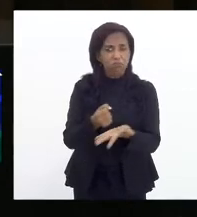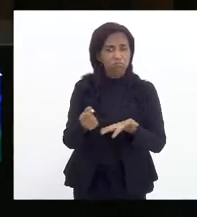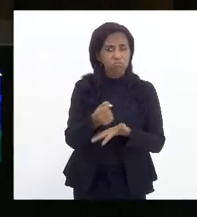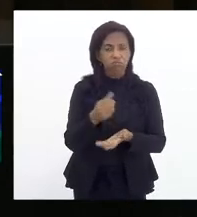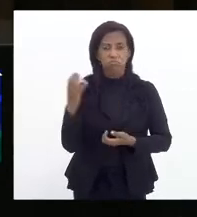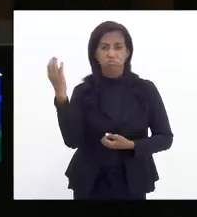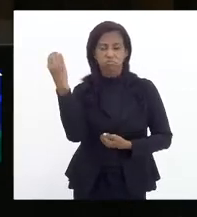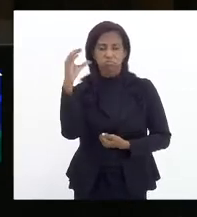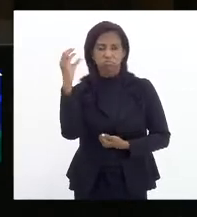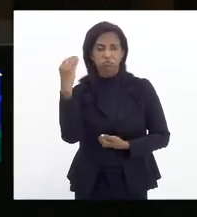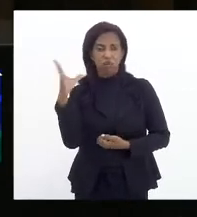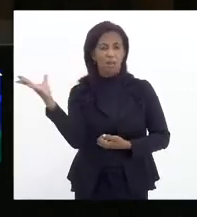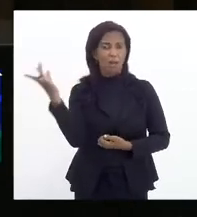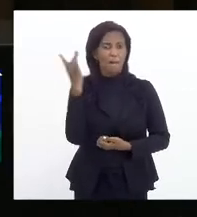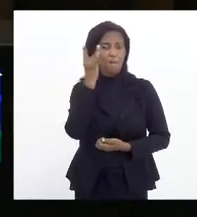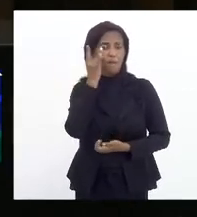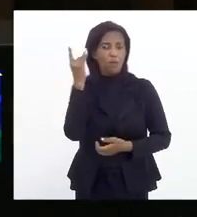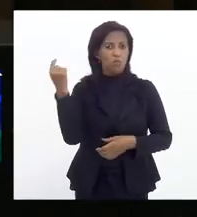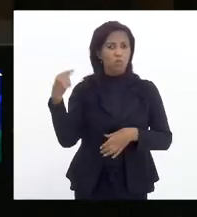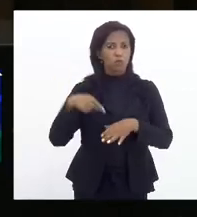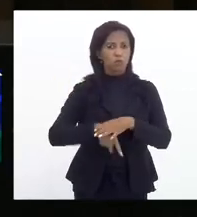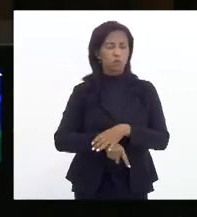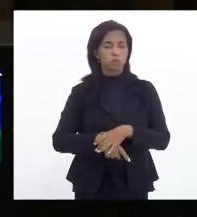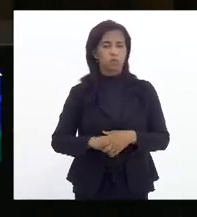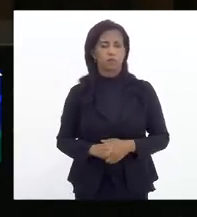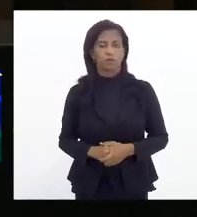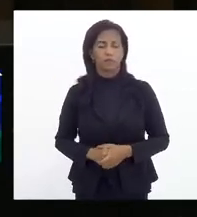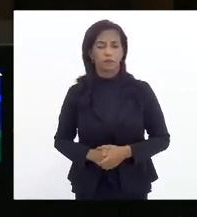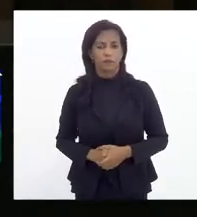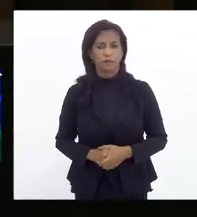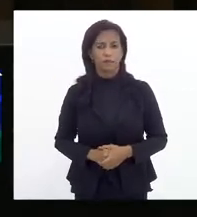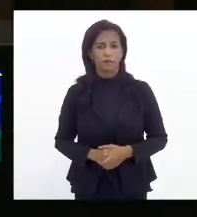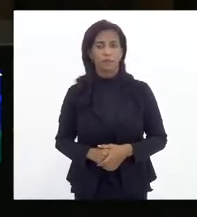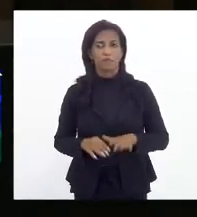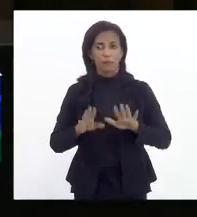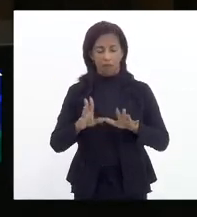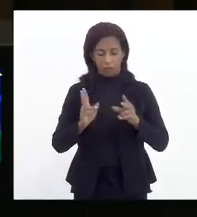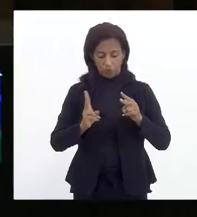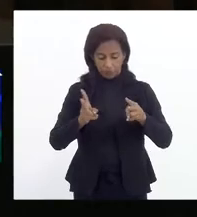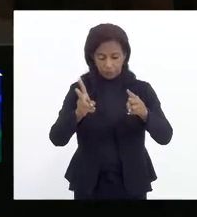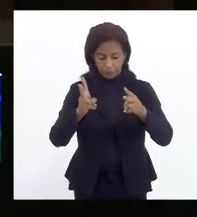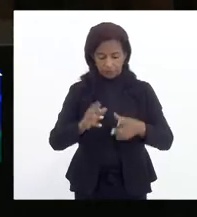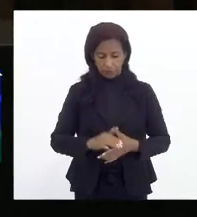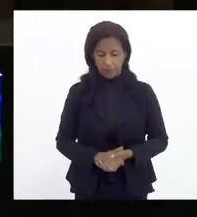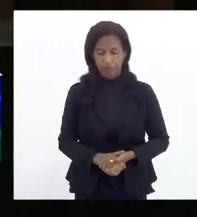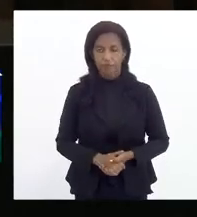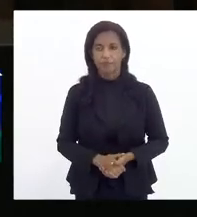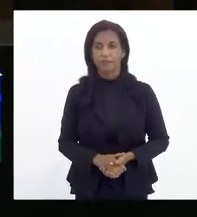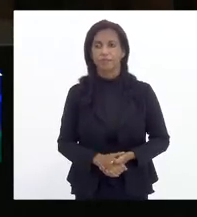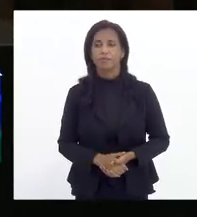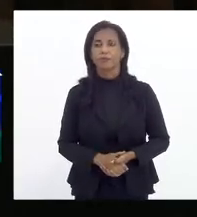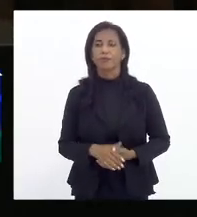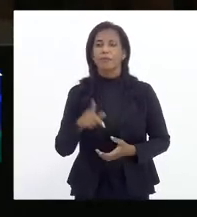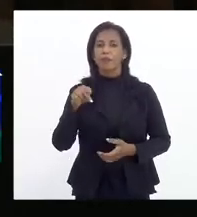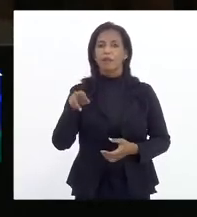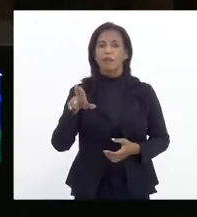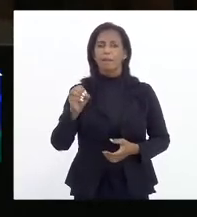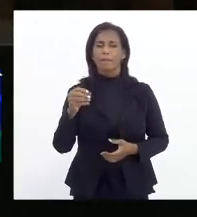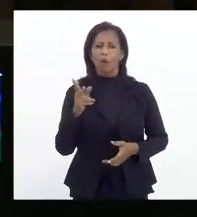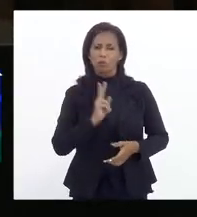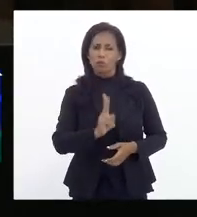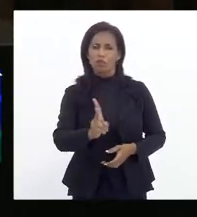científico profundo. Mas continua o desembargador Paulo Rangel.